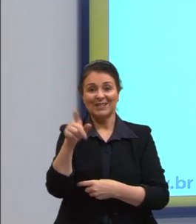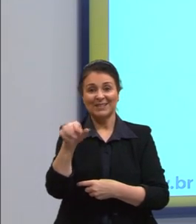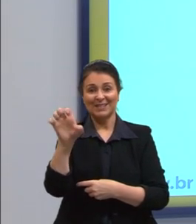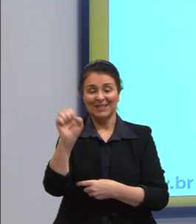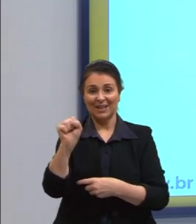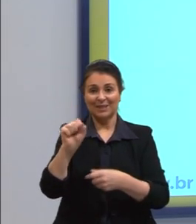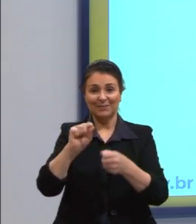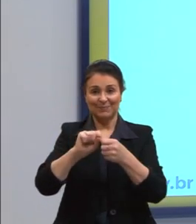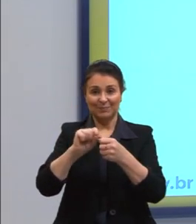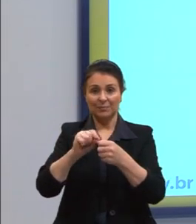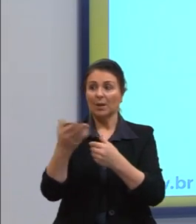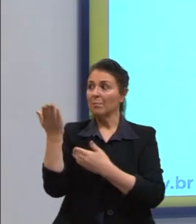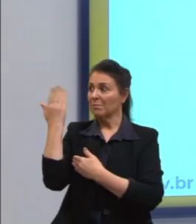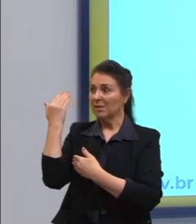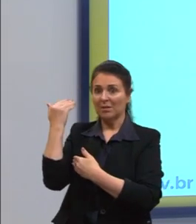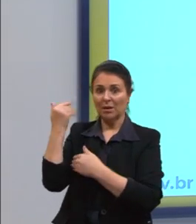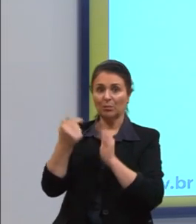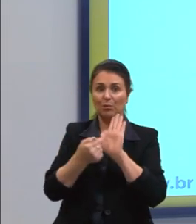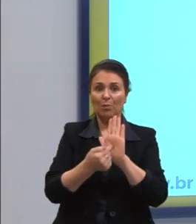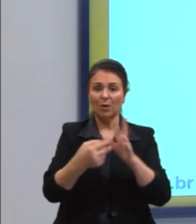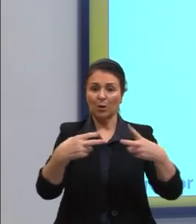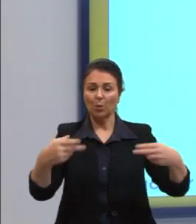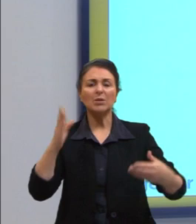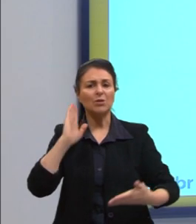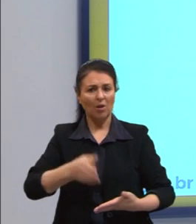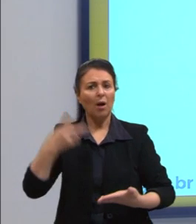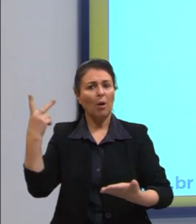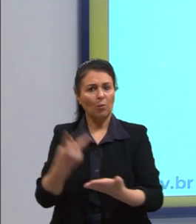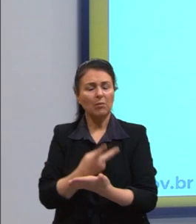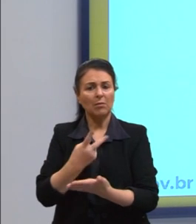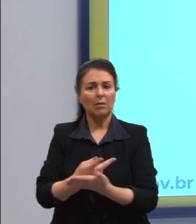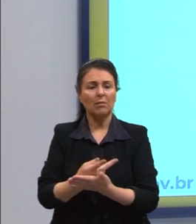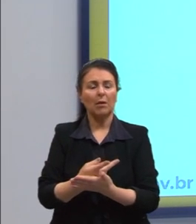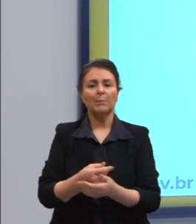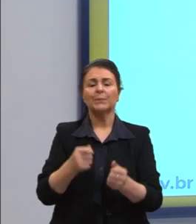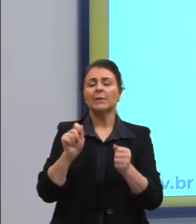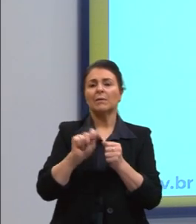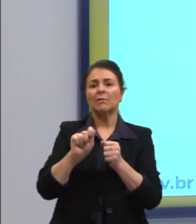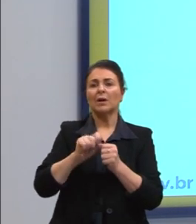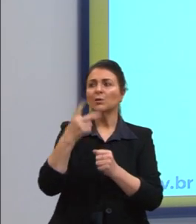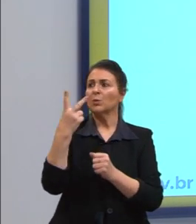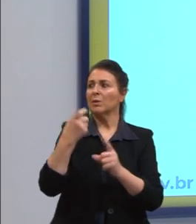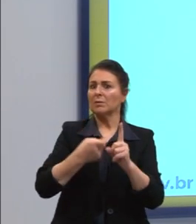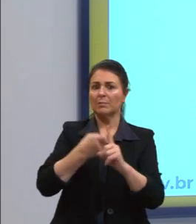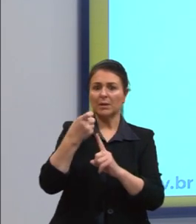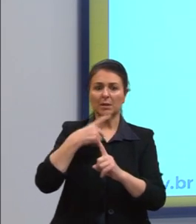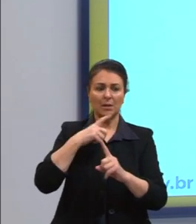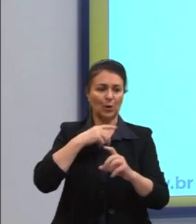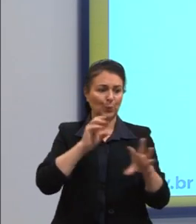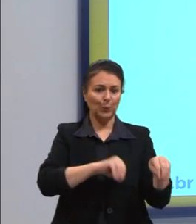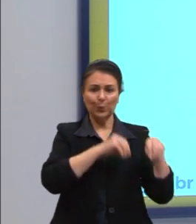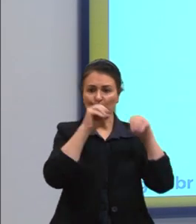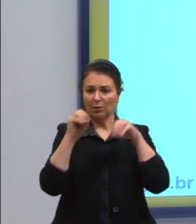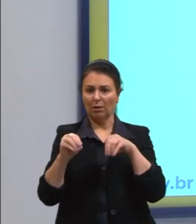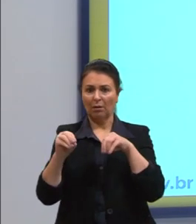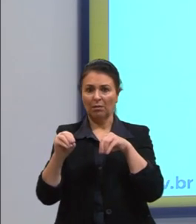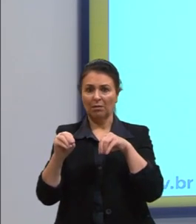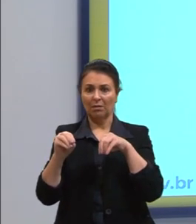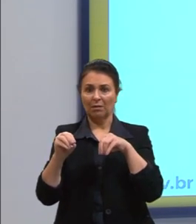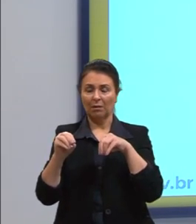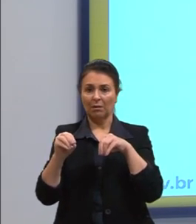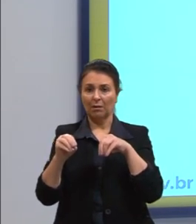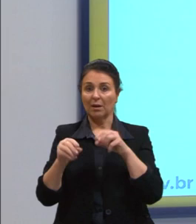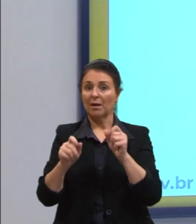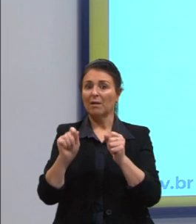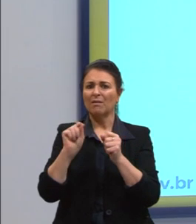uma ação que já aconteceu. Por exemplo, faz dois meses que me mudei. Faz dois meses.